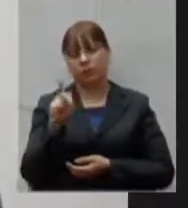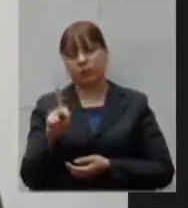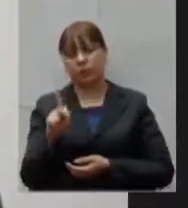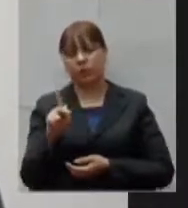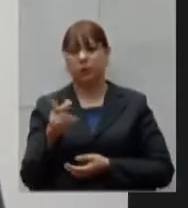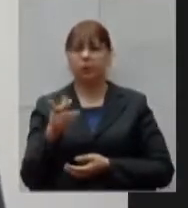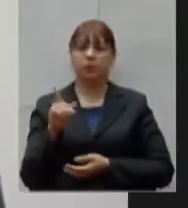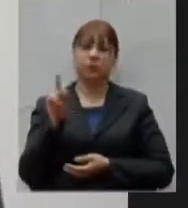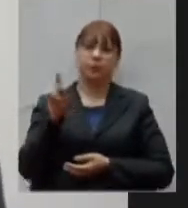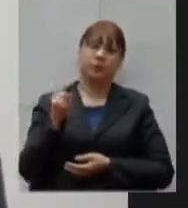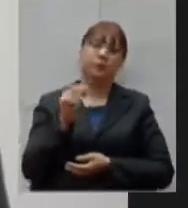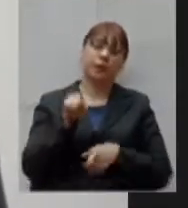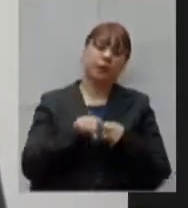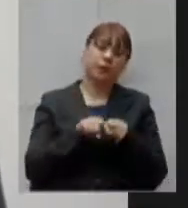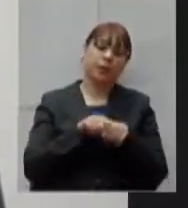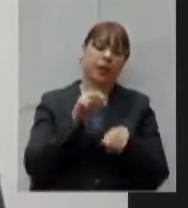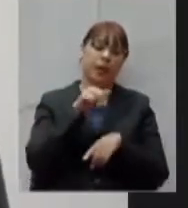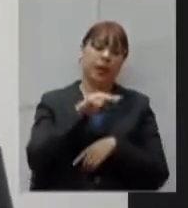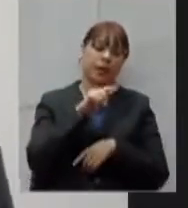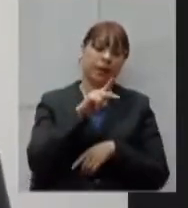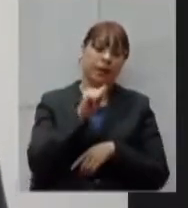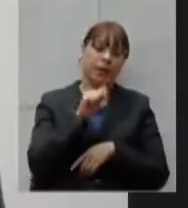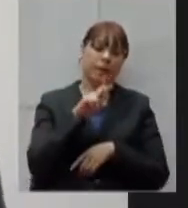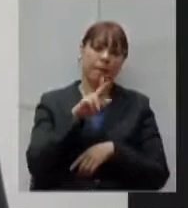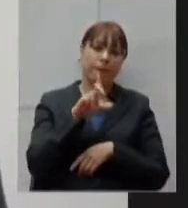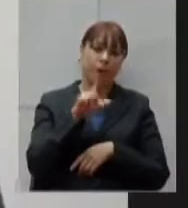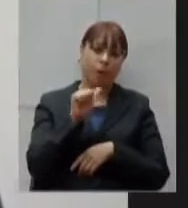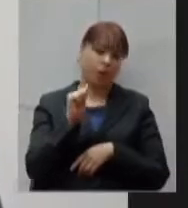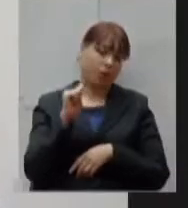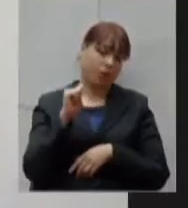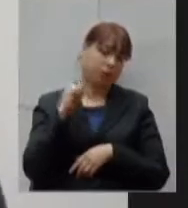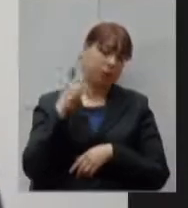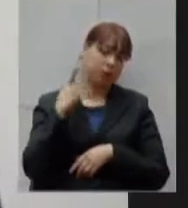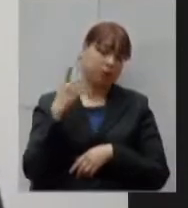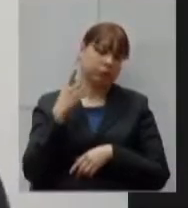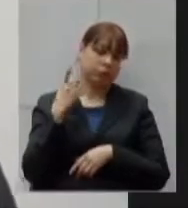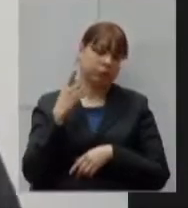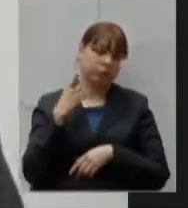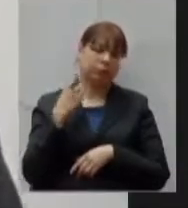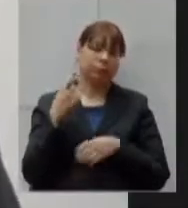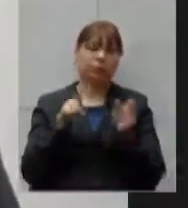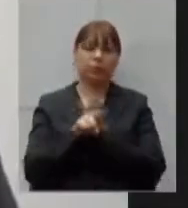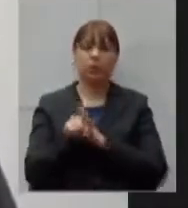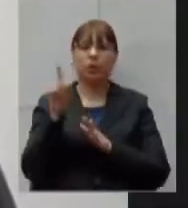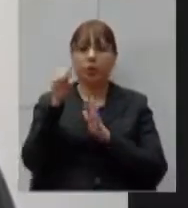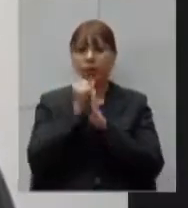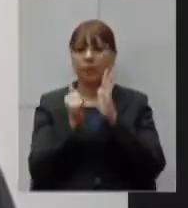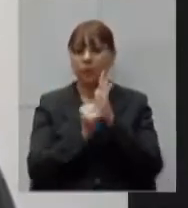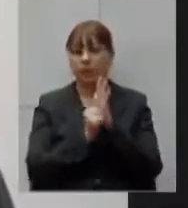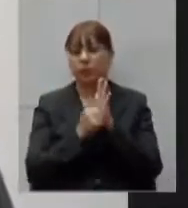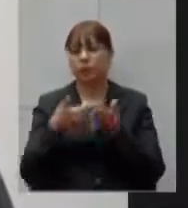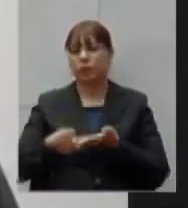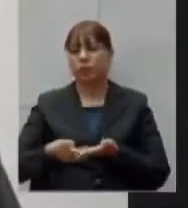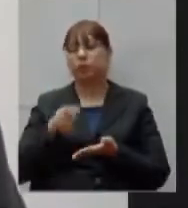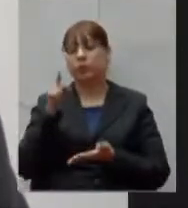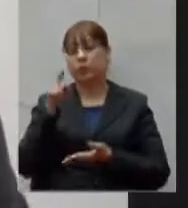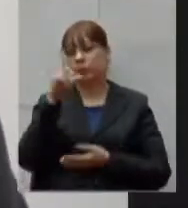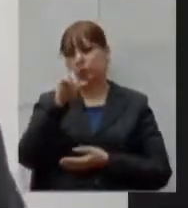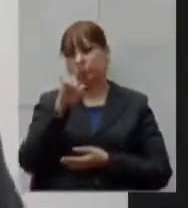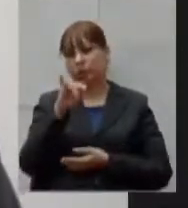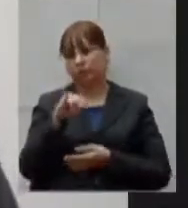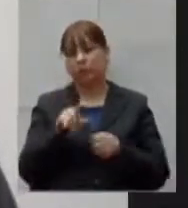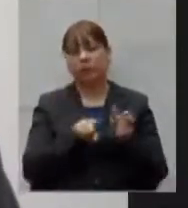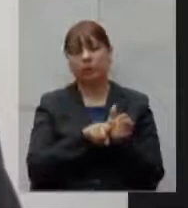Aço Ana Paula pergunta sobre a questão do hospital de campanha em Betim a questão dos leitos de UTIs e a